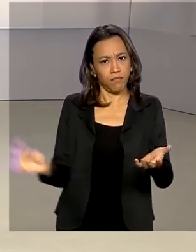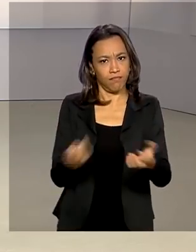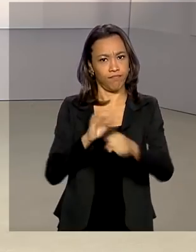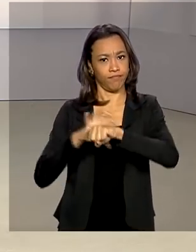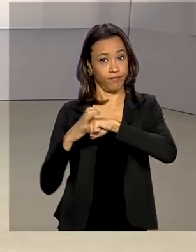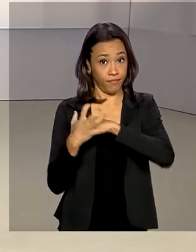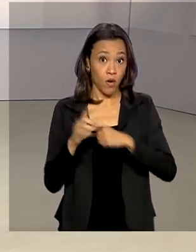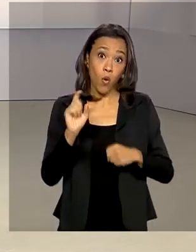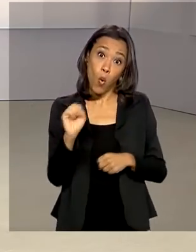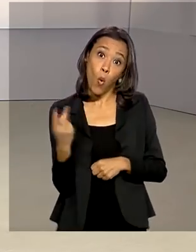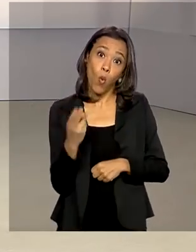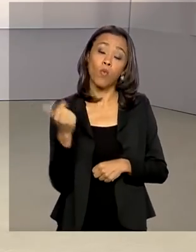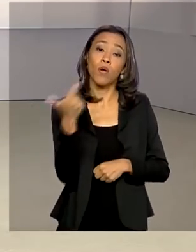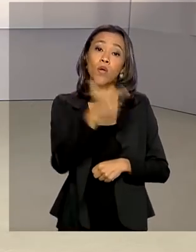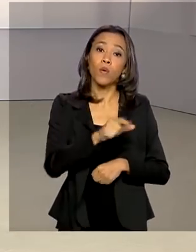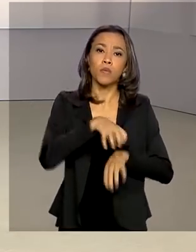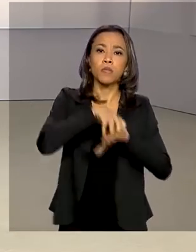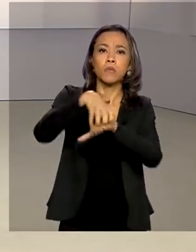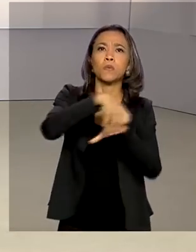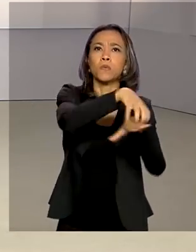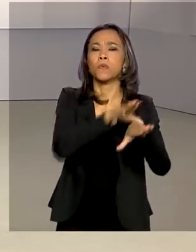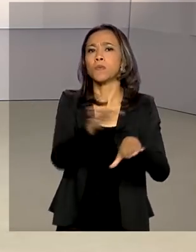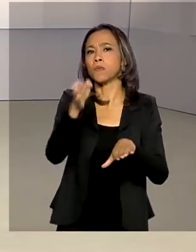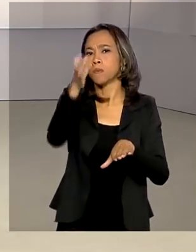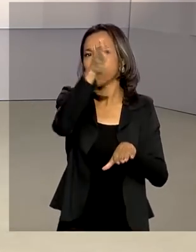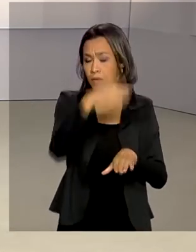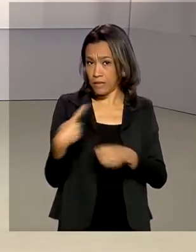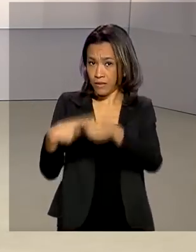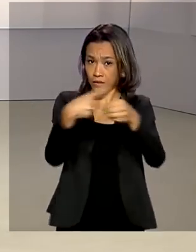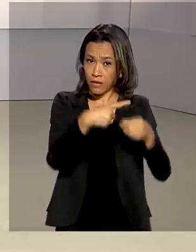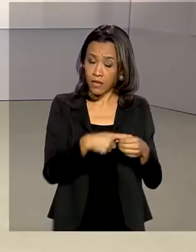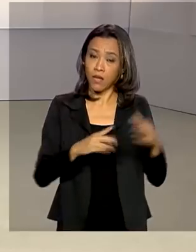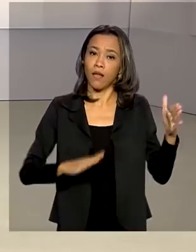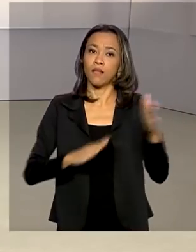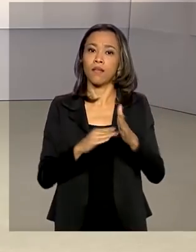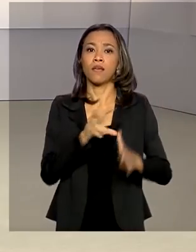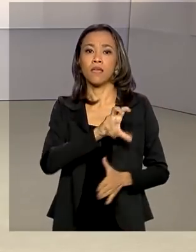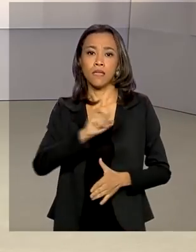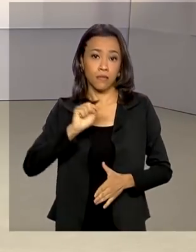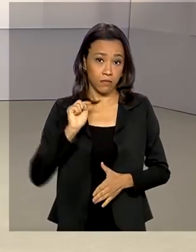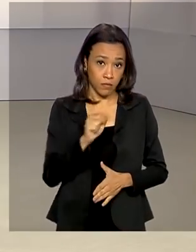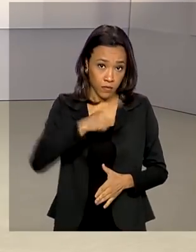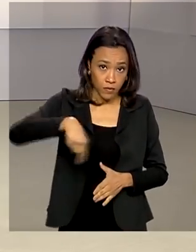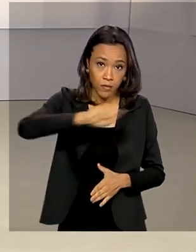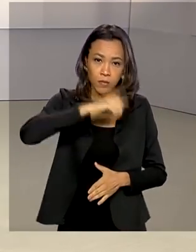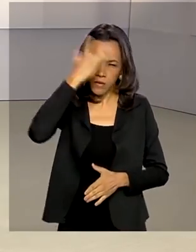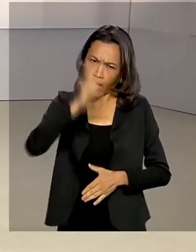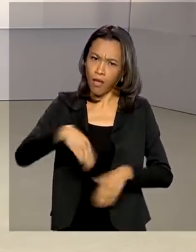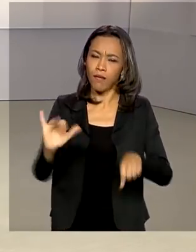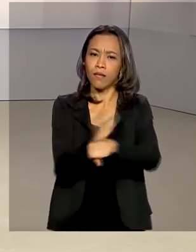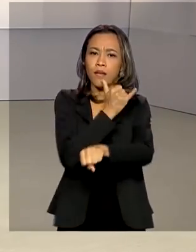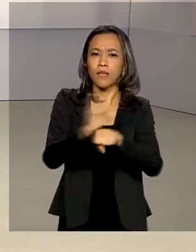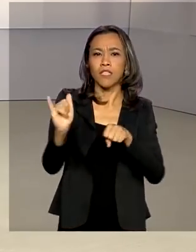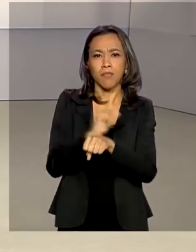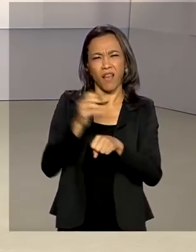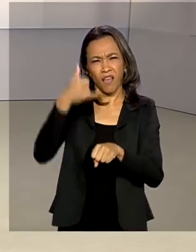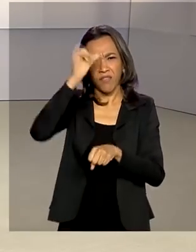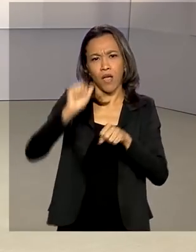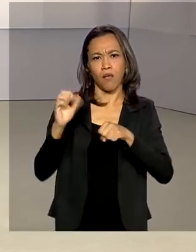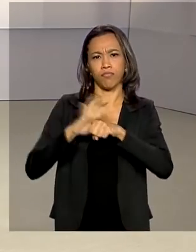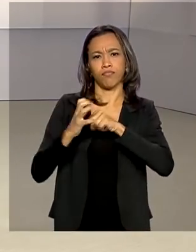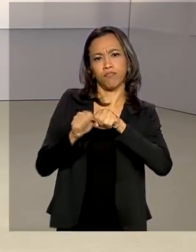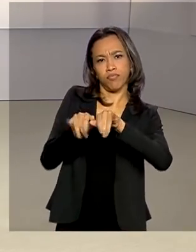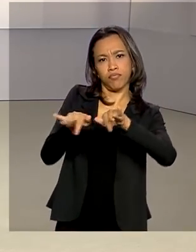saúde ou unidades volantes em cidades com mais de 500 mil habitantes. Uma estratégia para conter surtos e